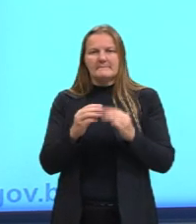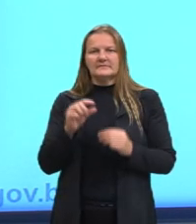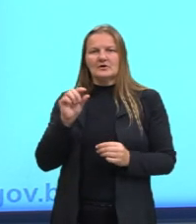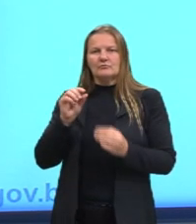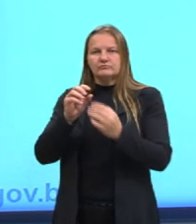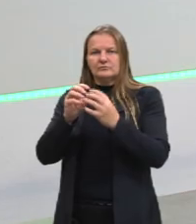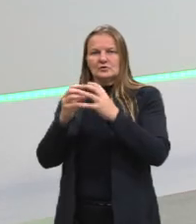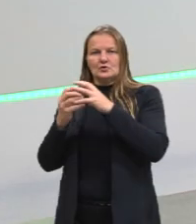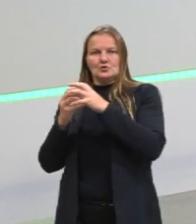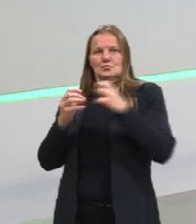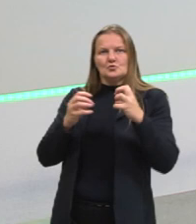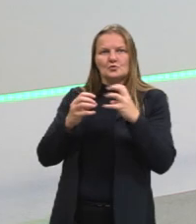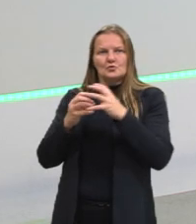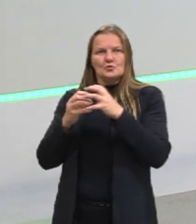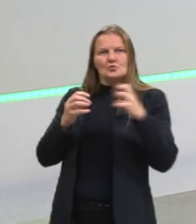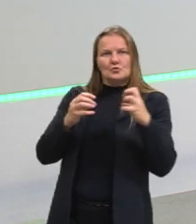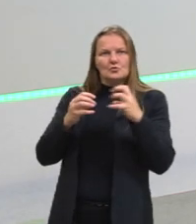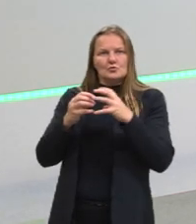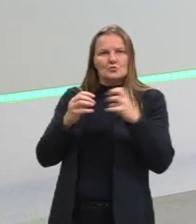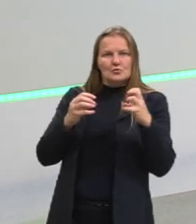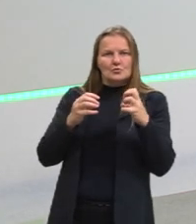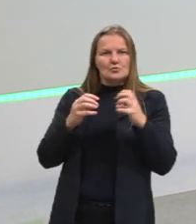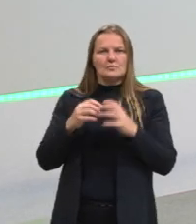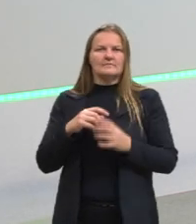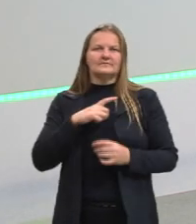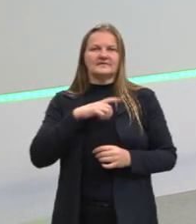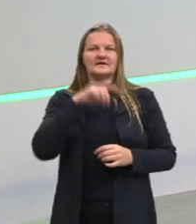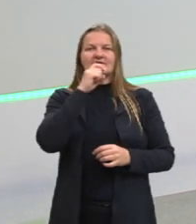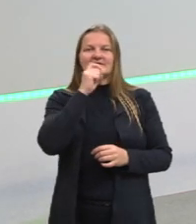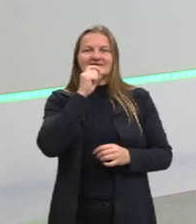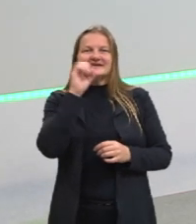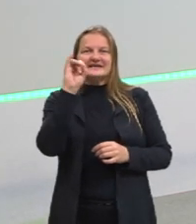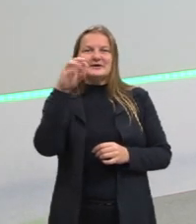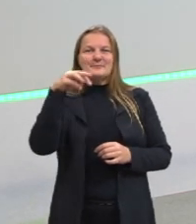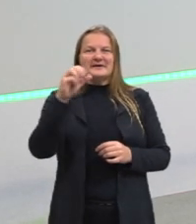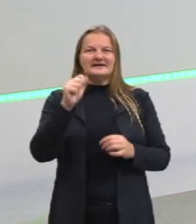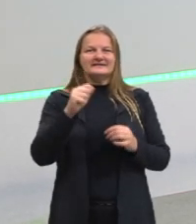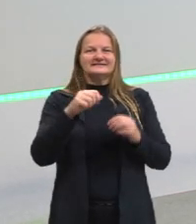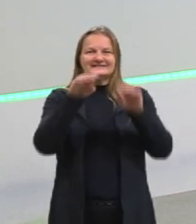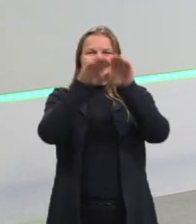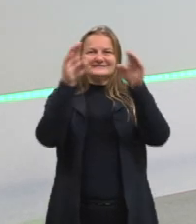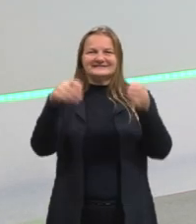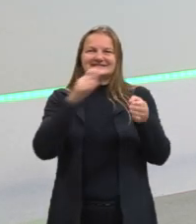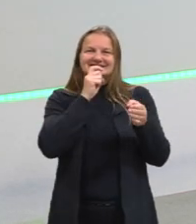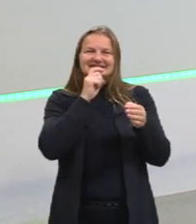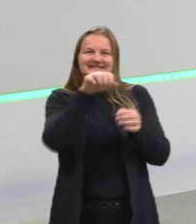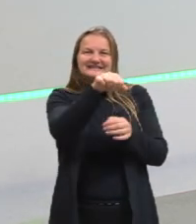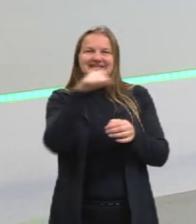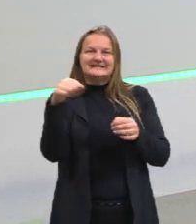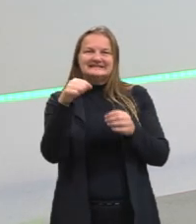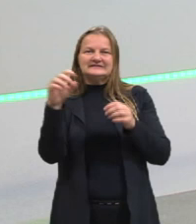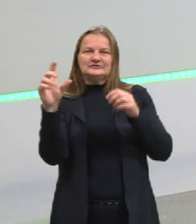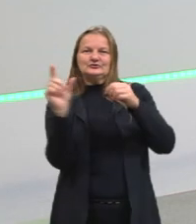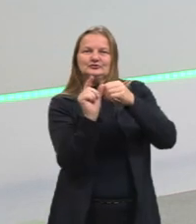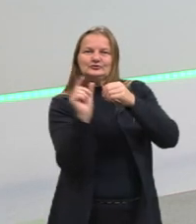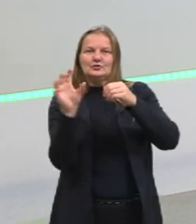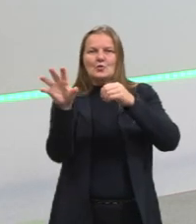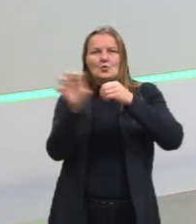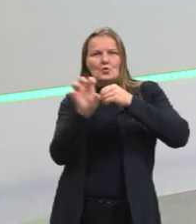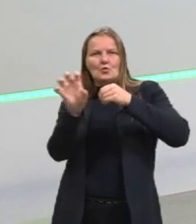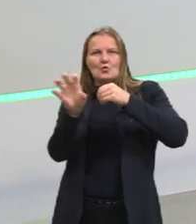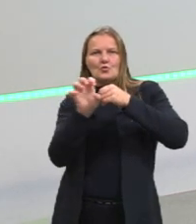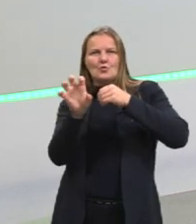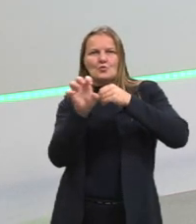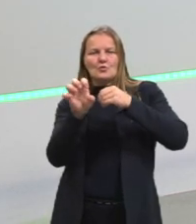o que acontece? A gente sente uma pequena força, né? Puxando para que ele grude na geladeira. Ou quando a gente pega